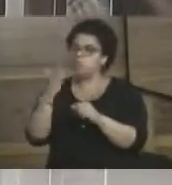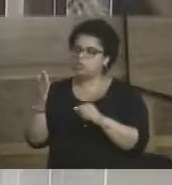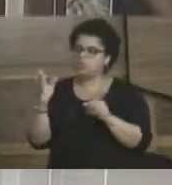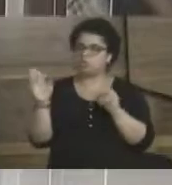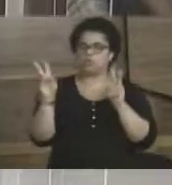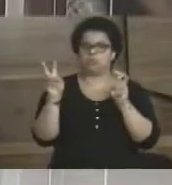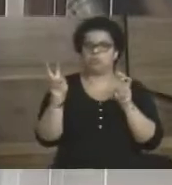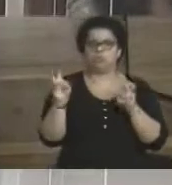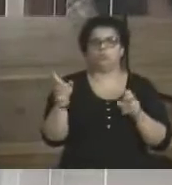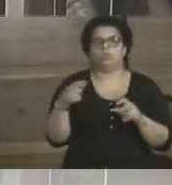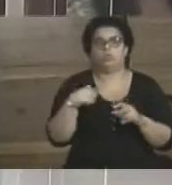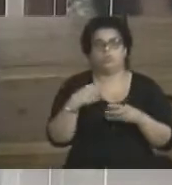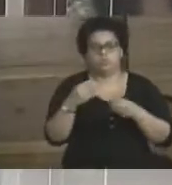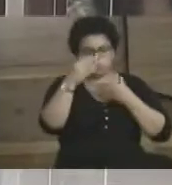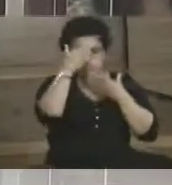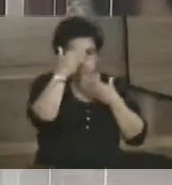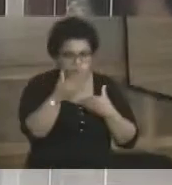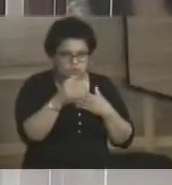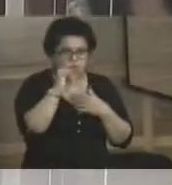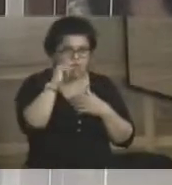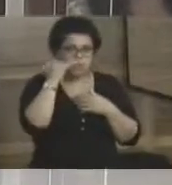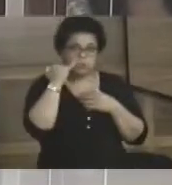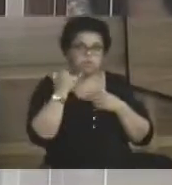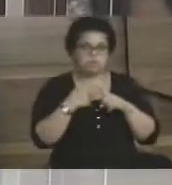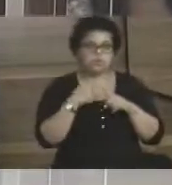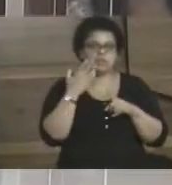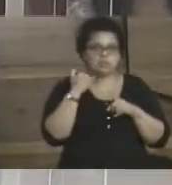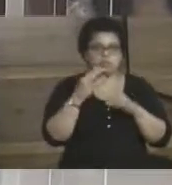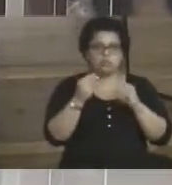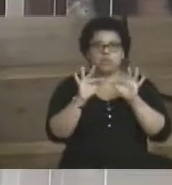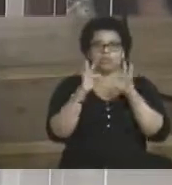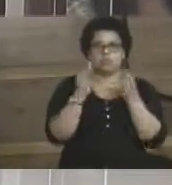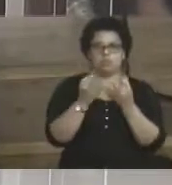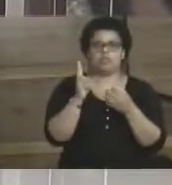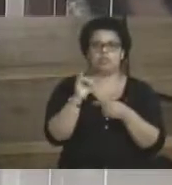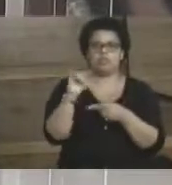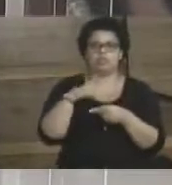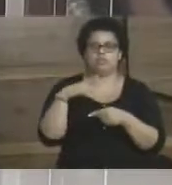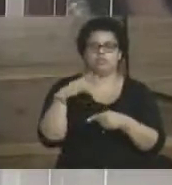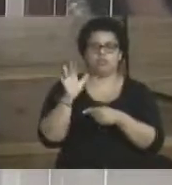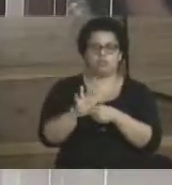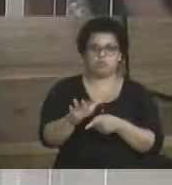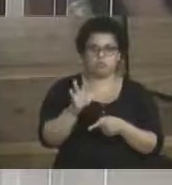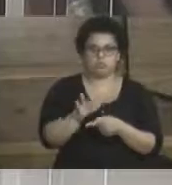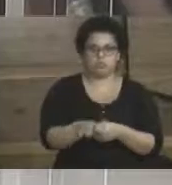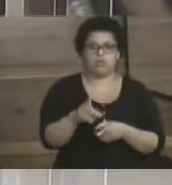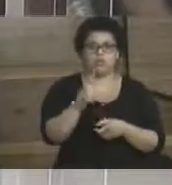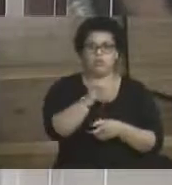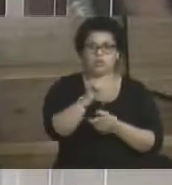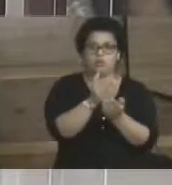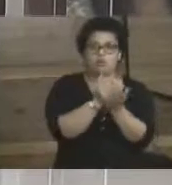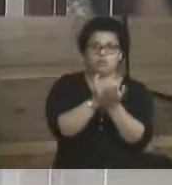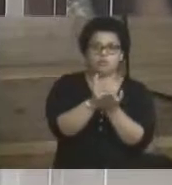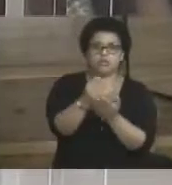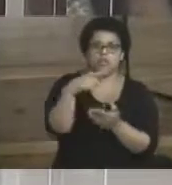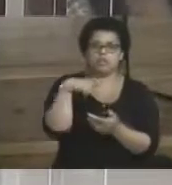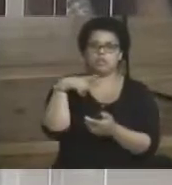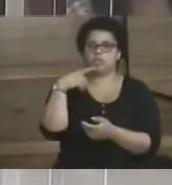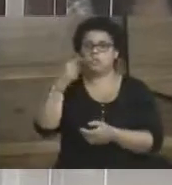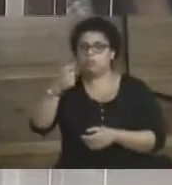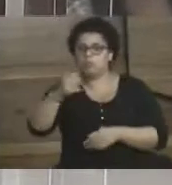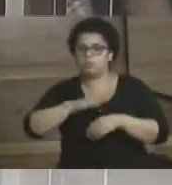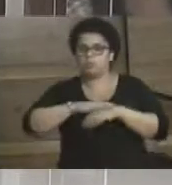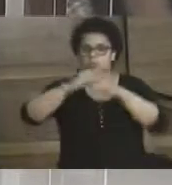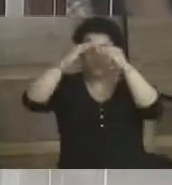isso, e eu te agradeço muito, porque eu sei que muitas famílias vão ser beneficiadas e vão começar a ter um pouco mais de